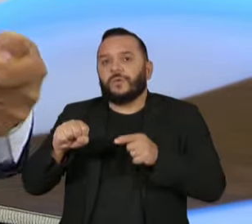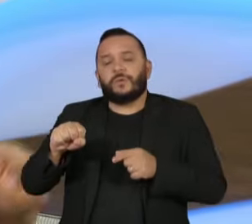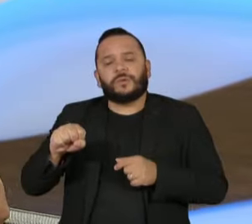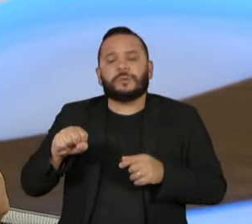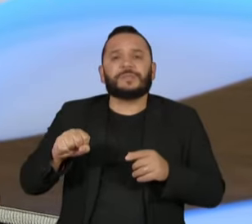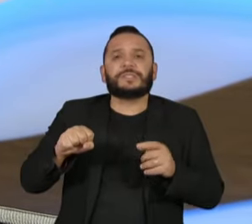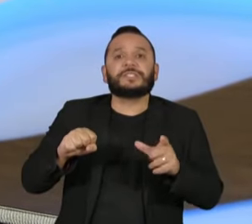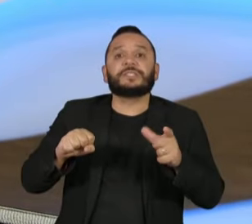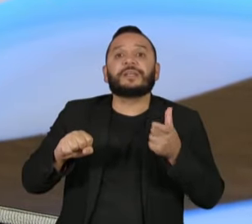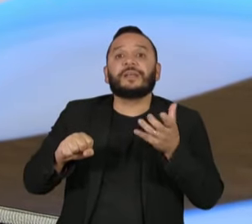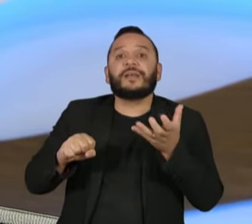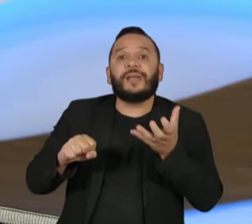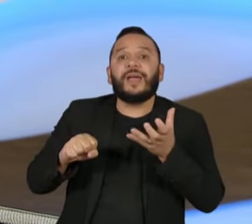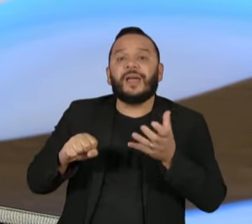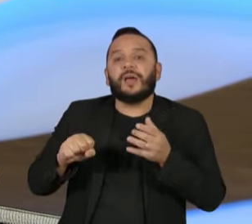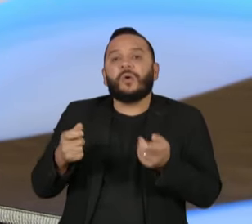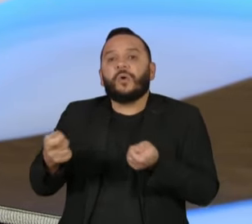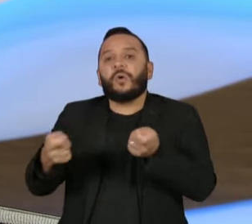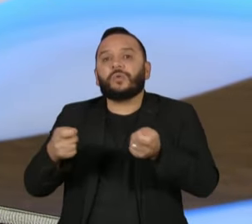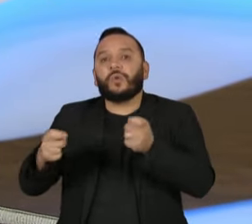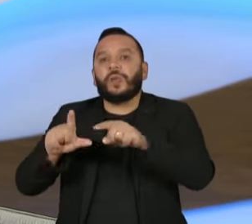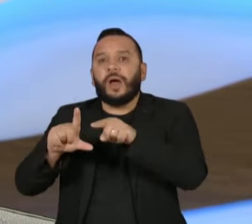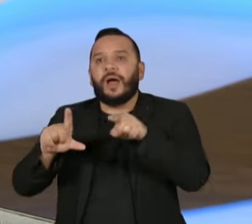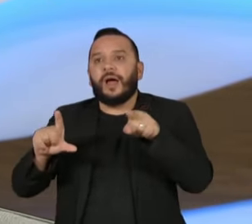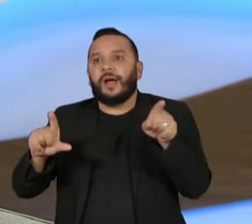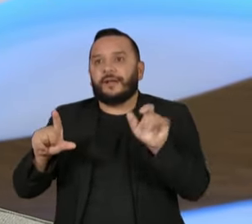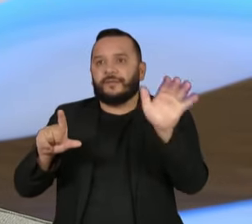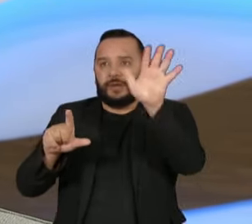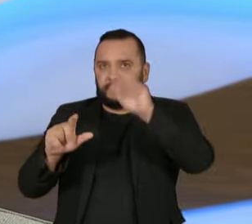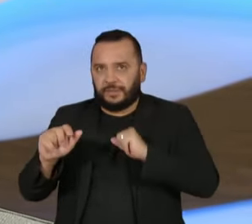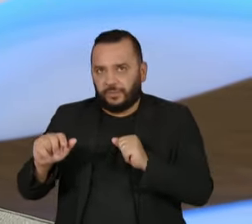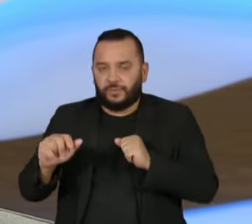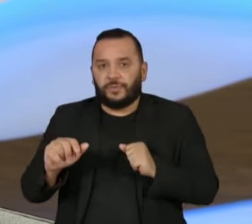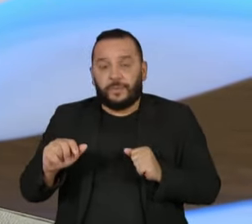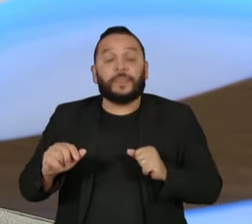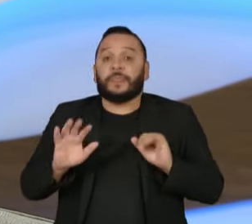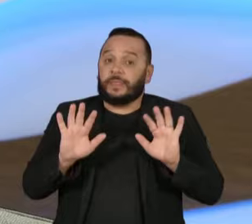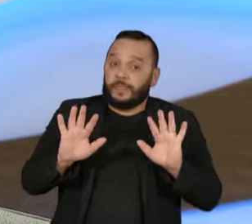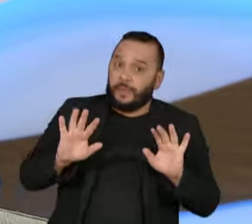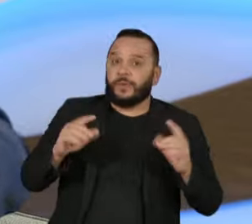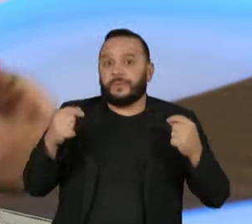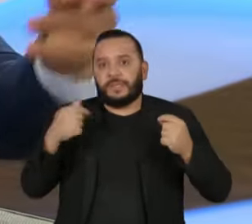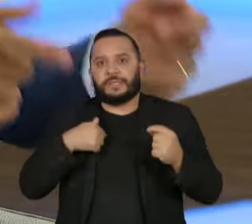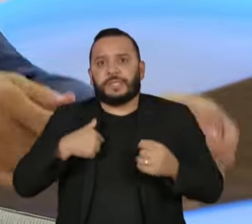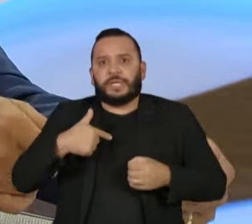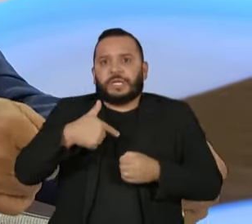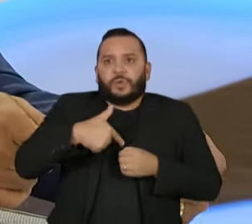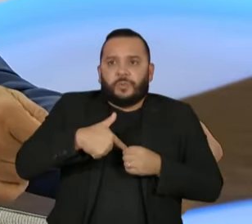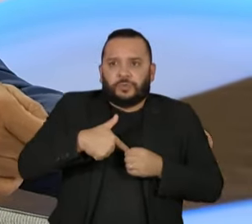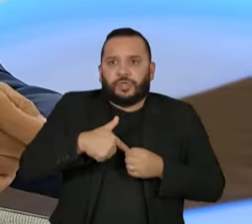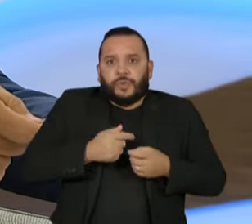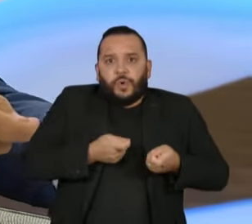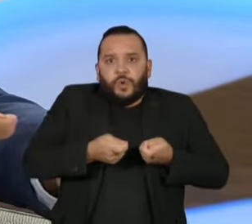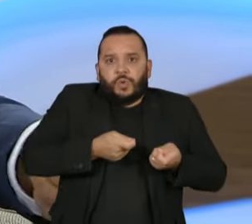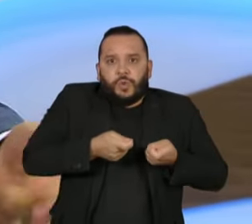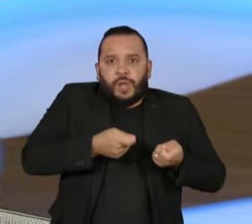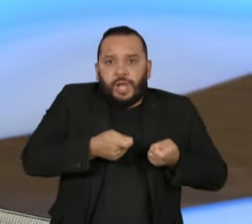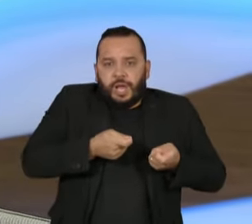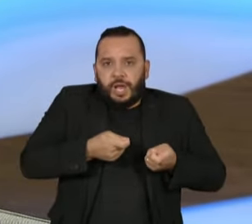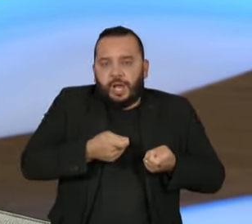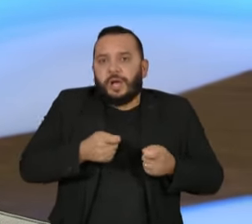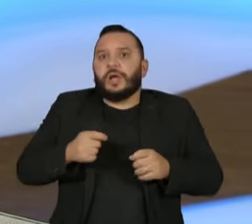ânsia, um desejo de segurar a inflação, tá certo? Então, segura o preço do combustível, de